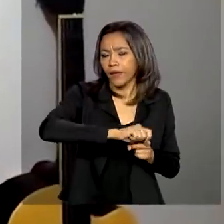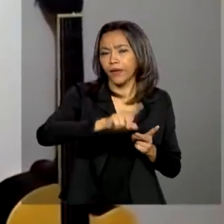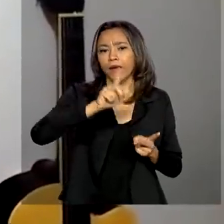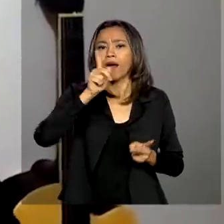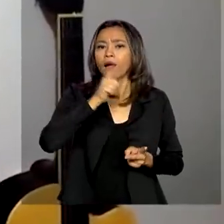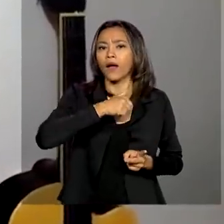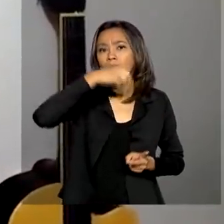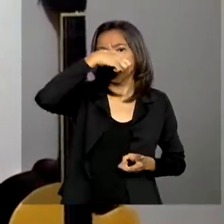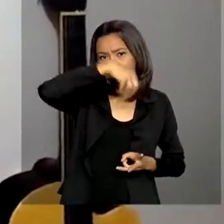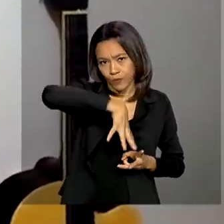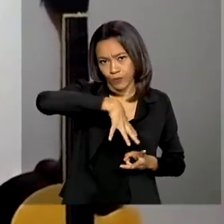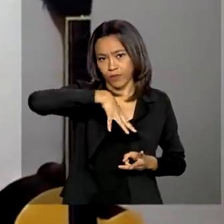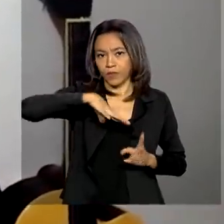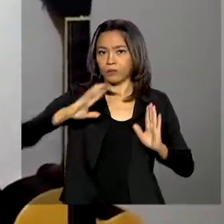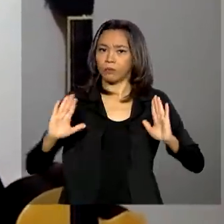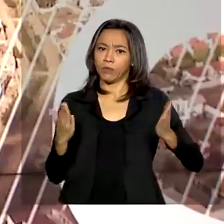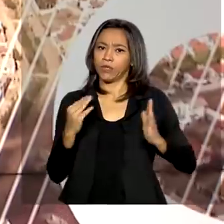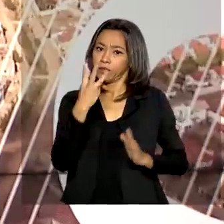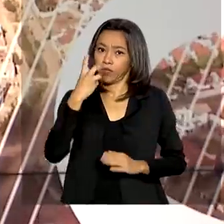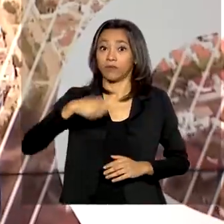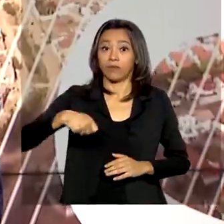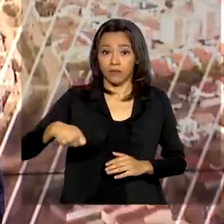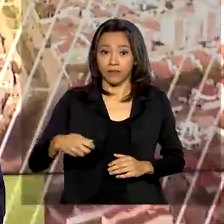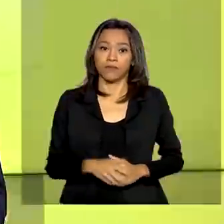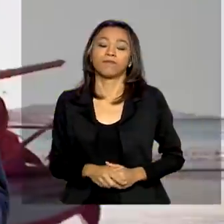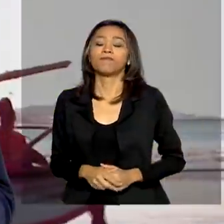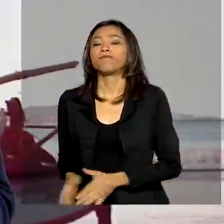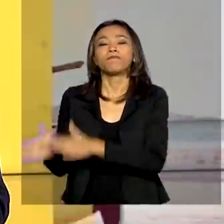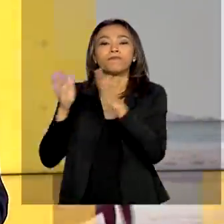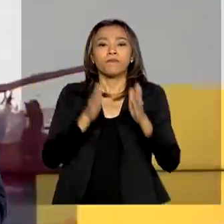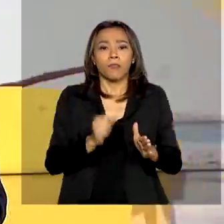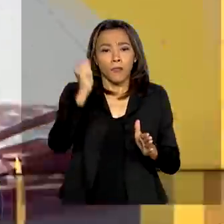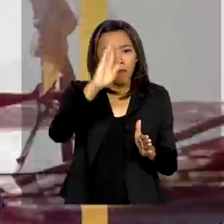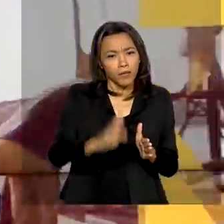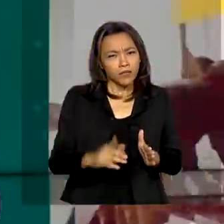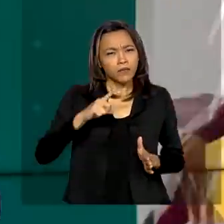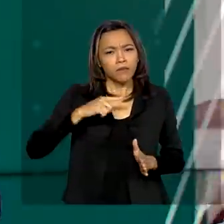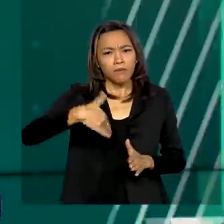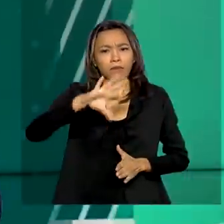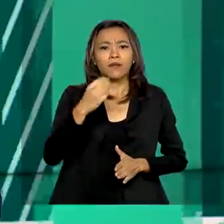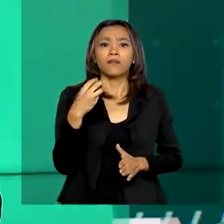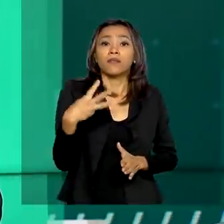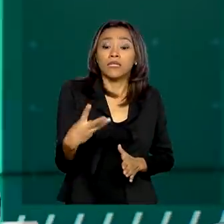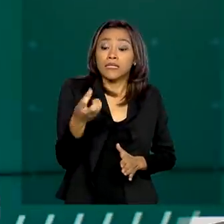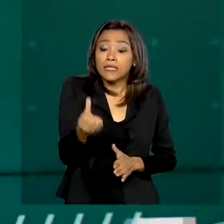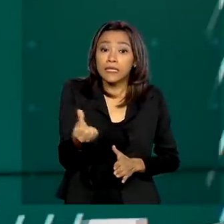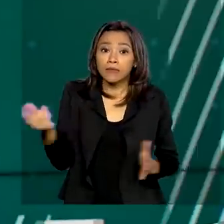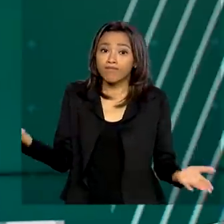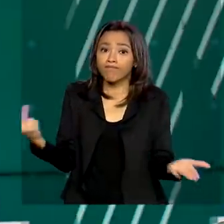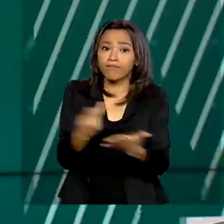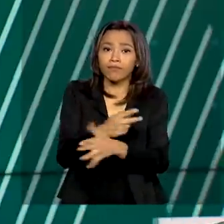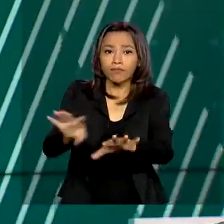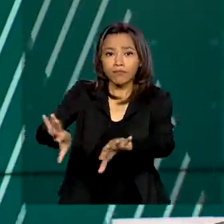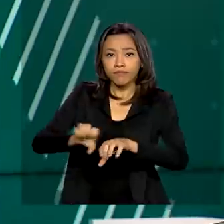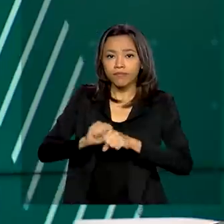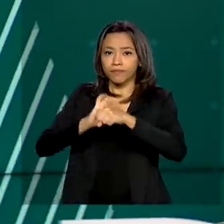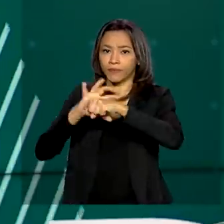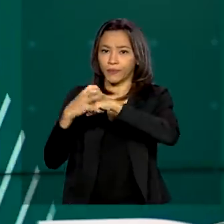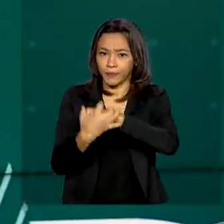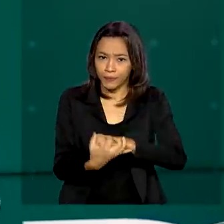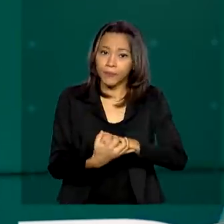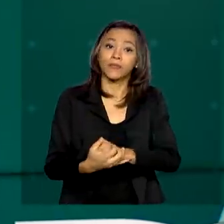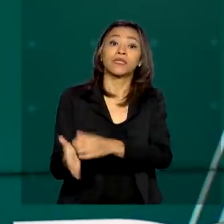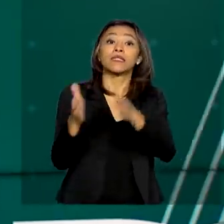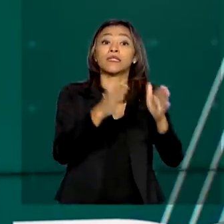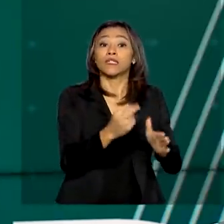luz, durante três meses. O Brasil tem mais de 36 mil casos de Covid-19 e 2